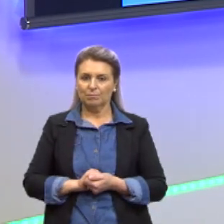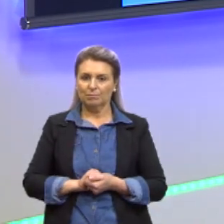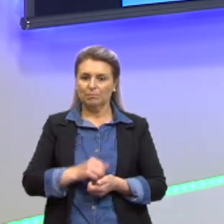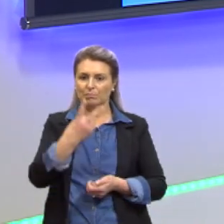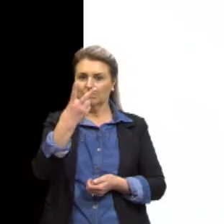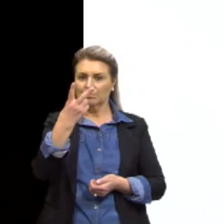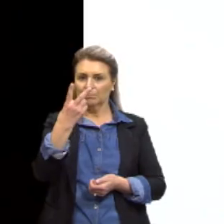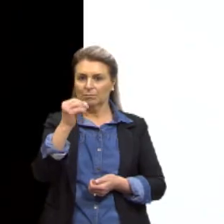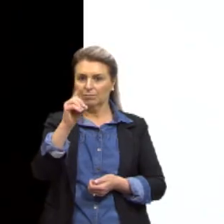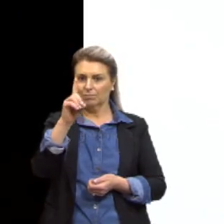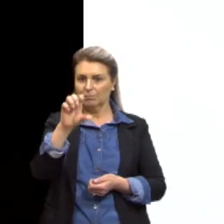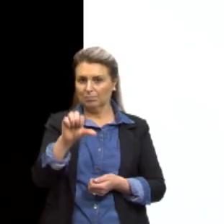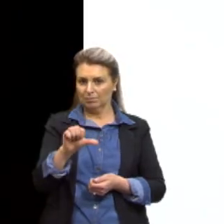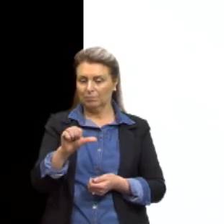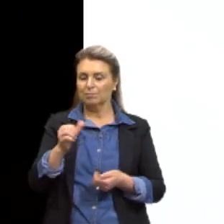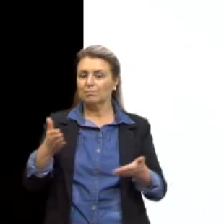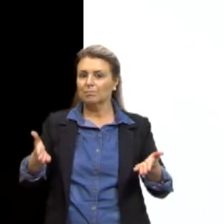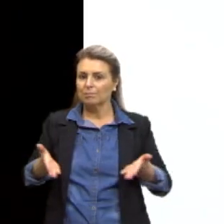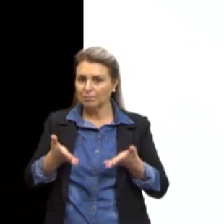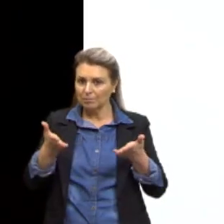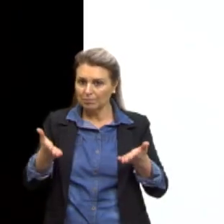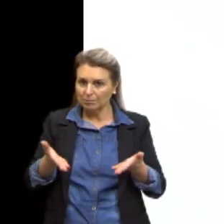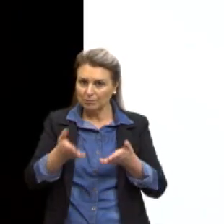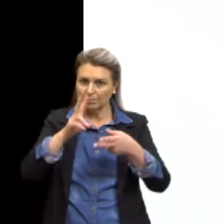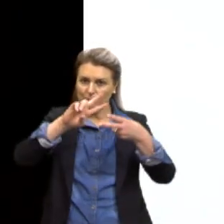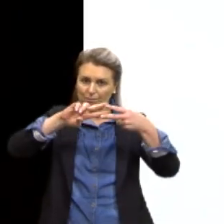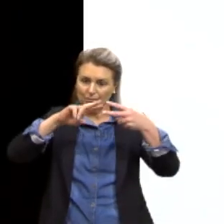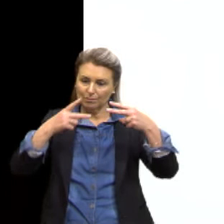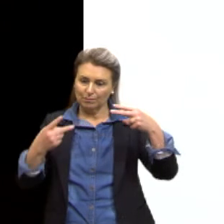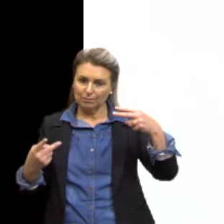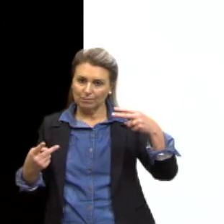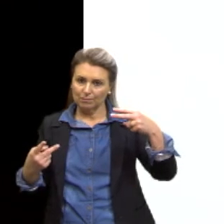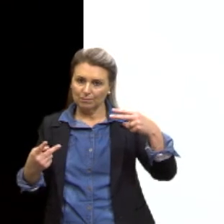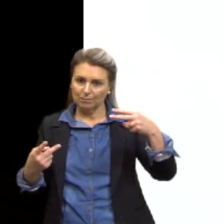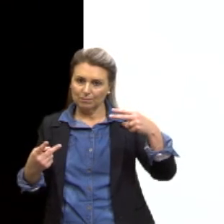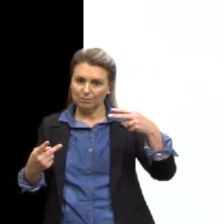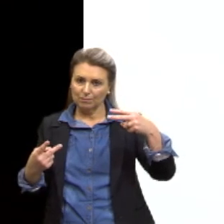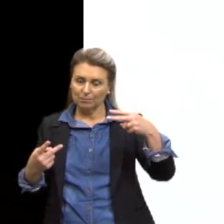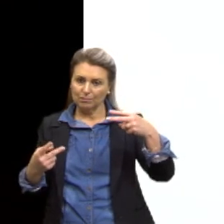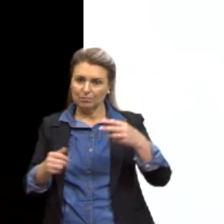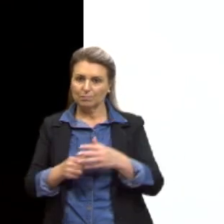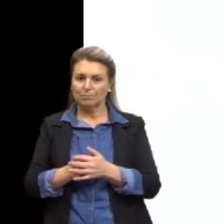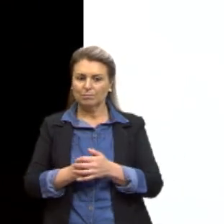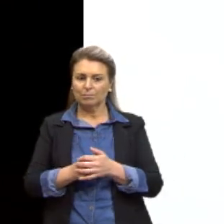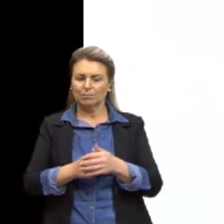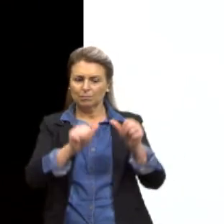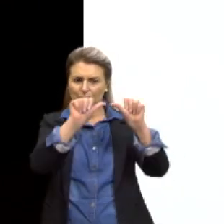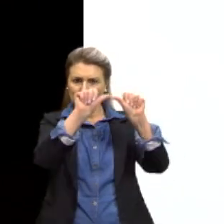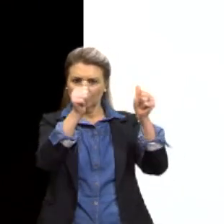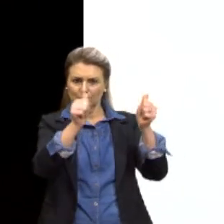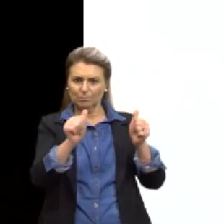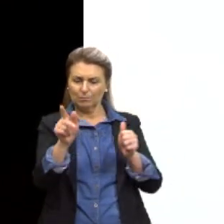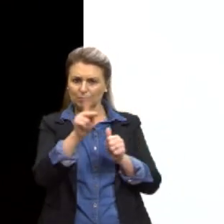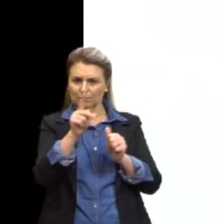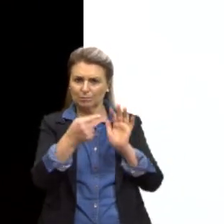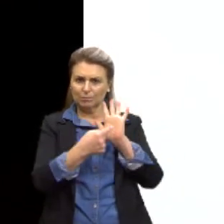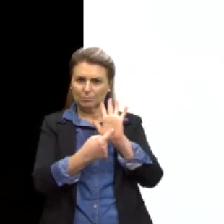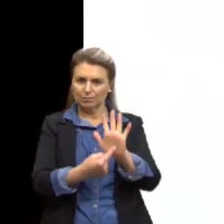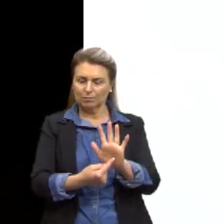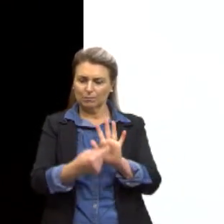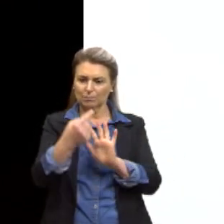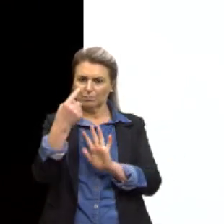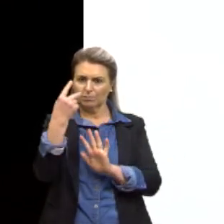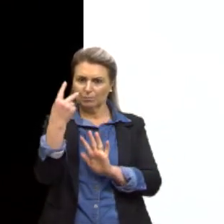2019, falando de terapia gênica, né? Nós temos uma imagem, que é uma pessoa e duas